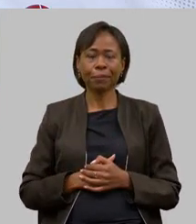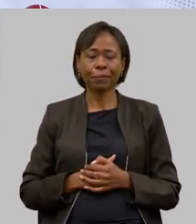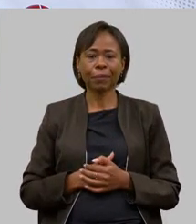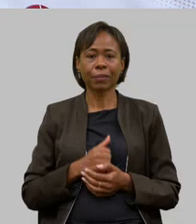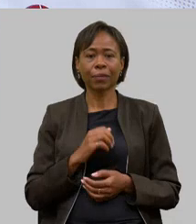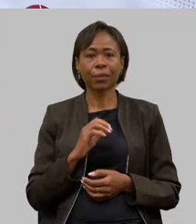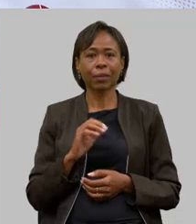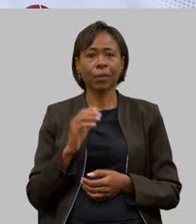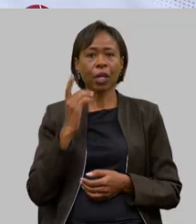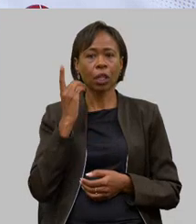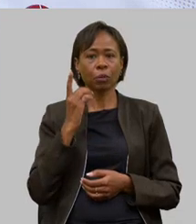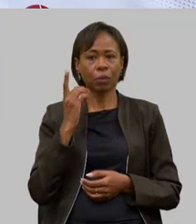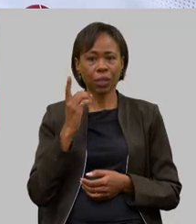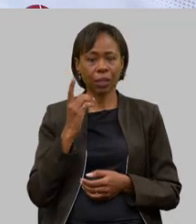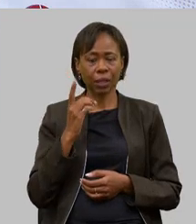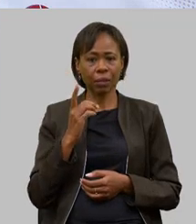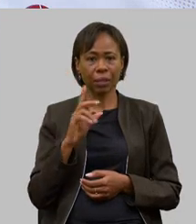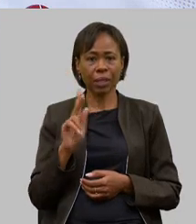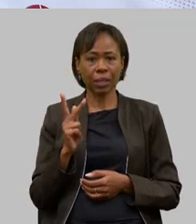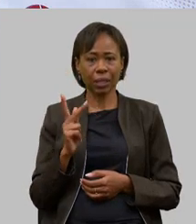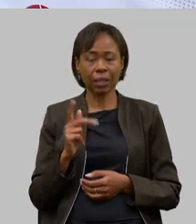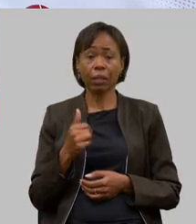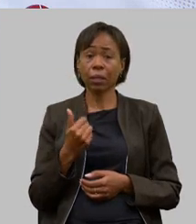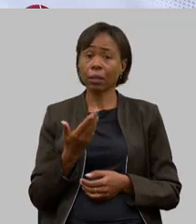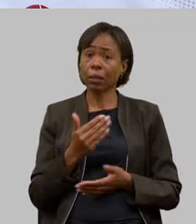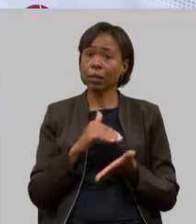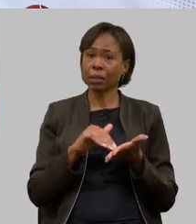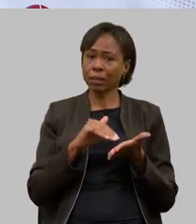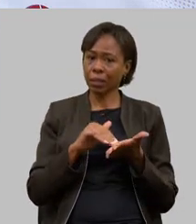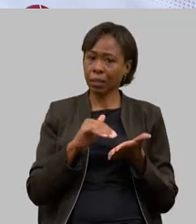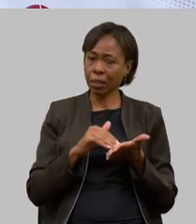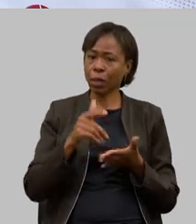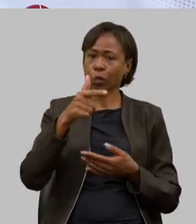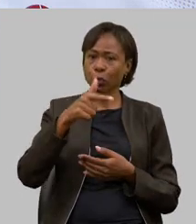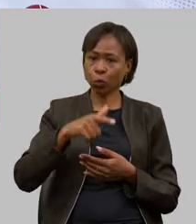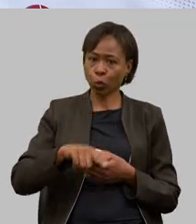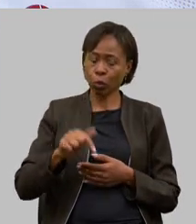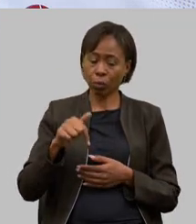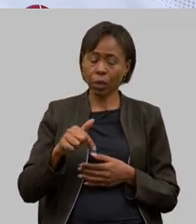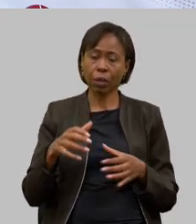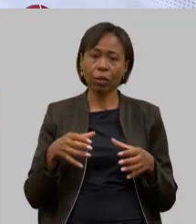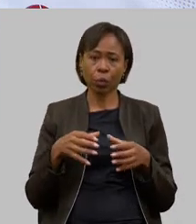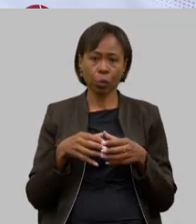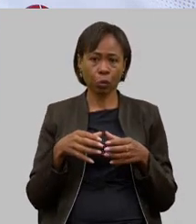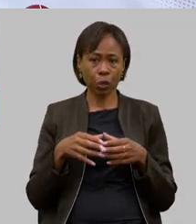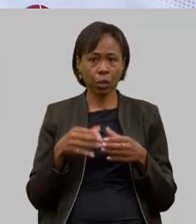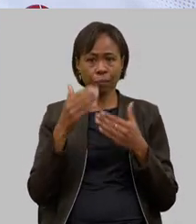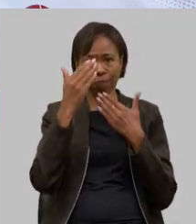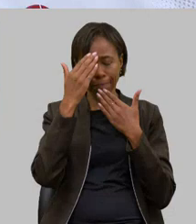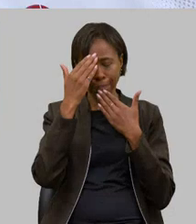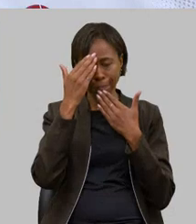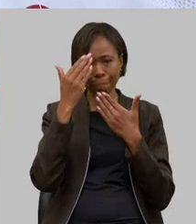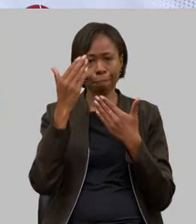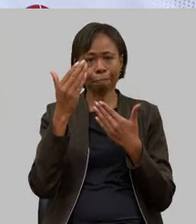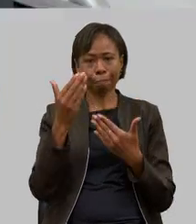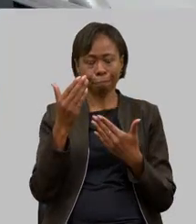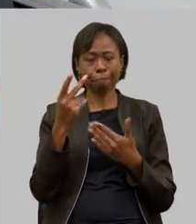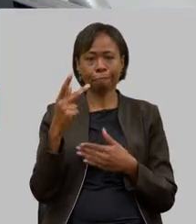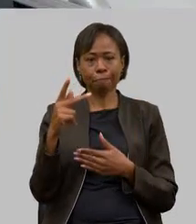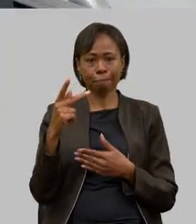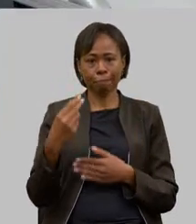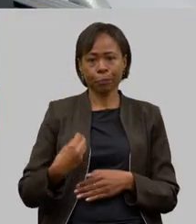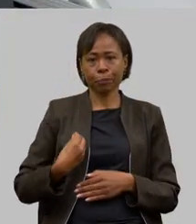Henrique então secretário mais uma vez essa comissão agradece a sua